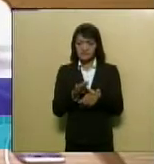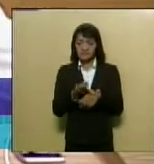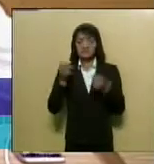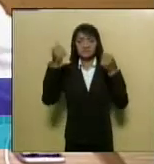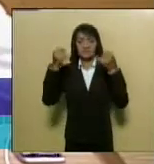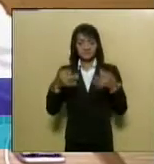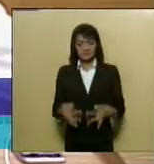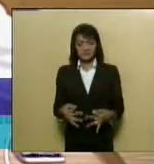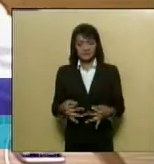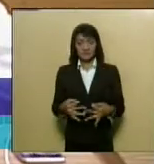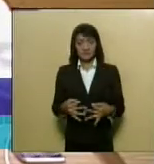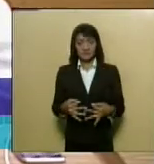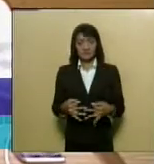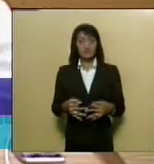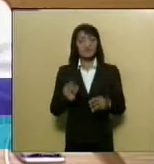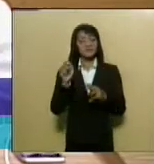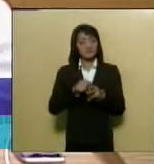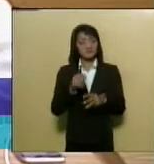explanação do quadrimestre.